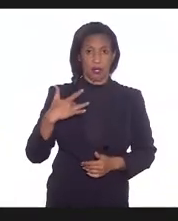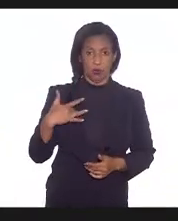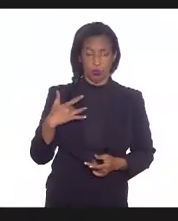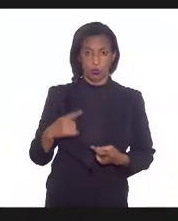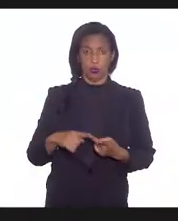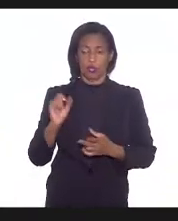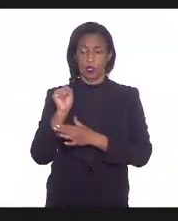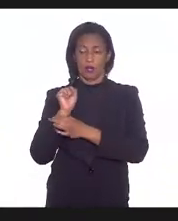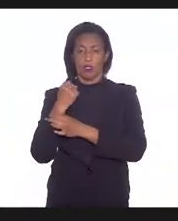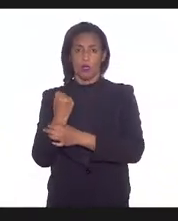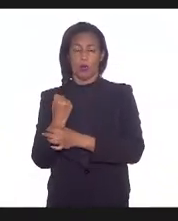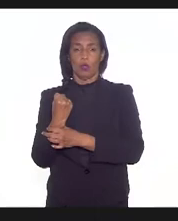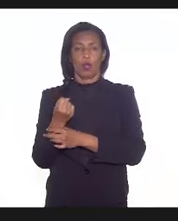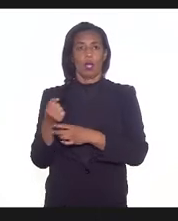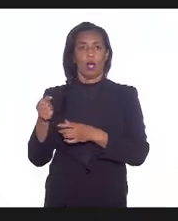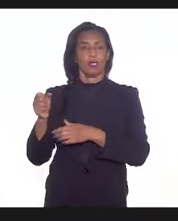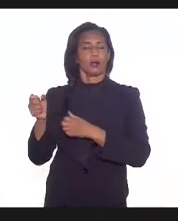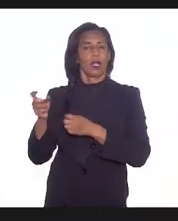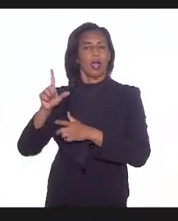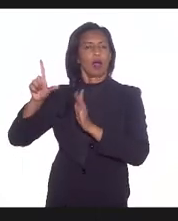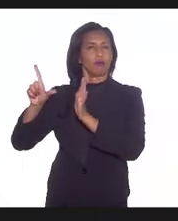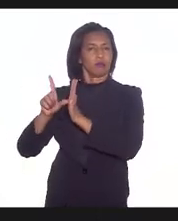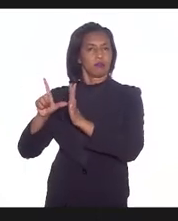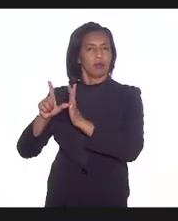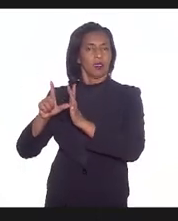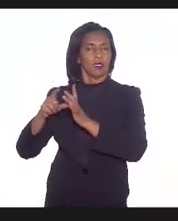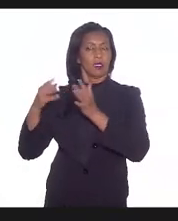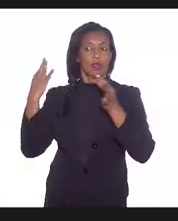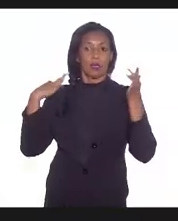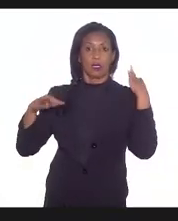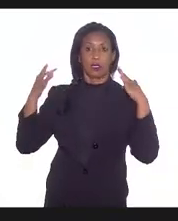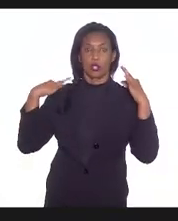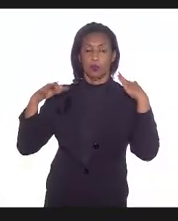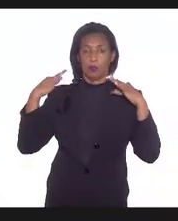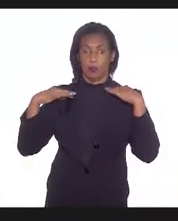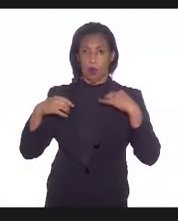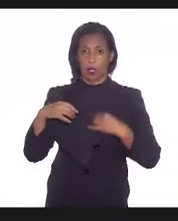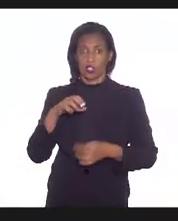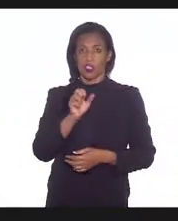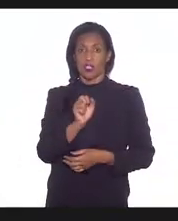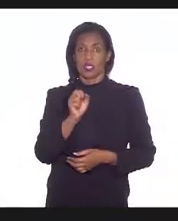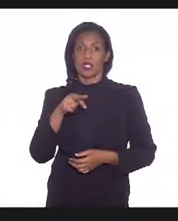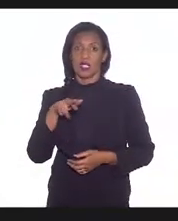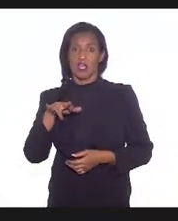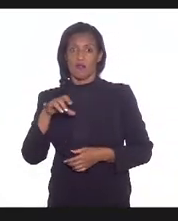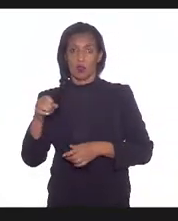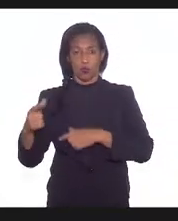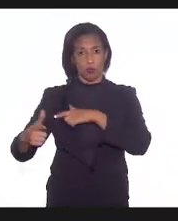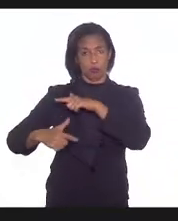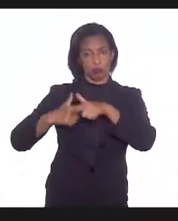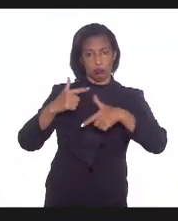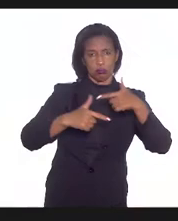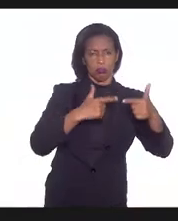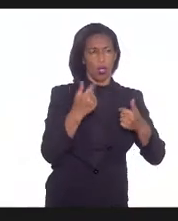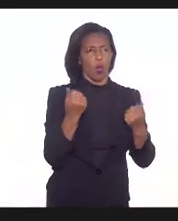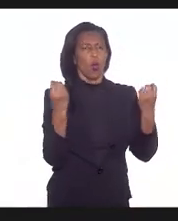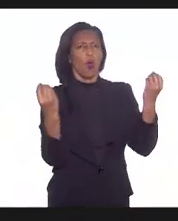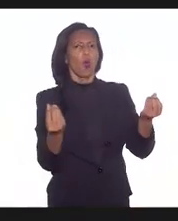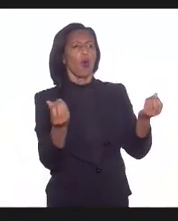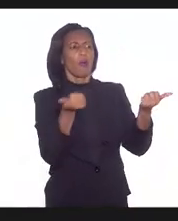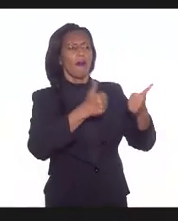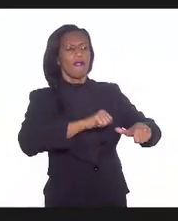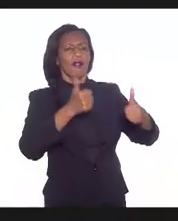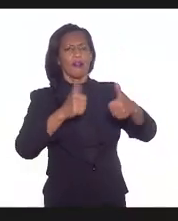a segurança o comércio serviços e transporte e aí como é que a gente vai conseguir avaliar a exposição desses